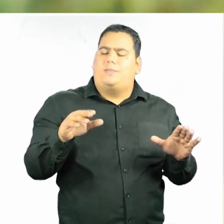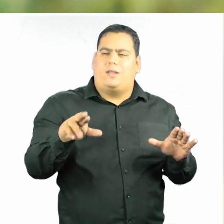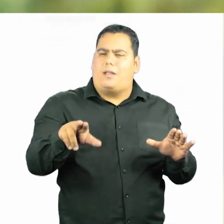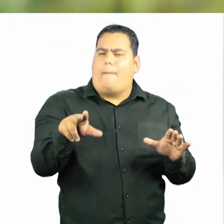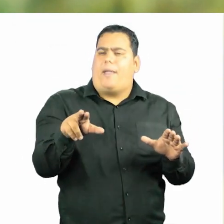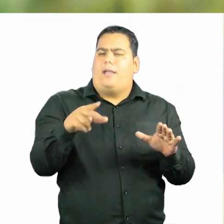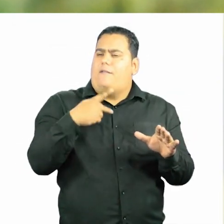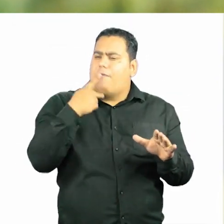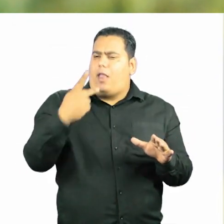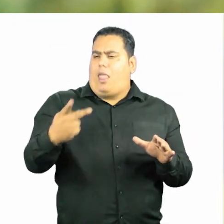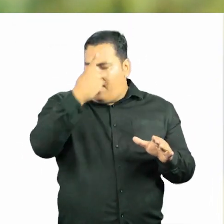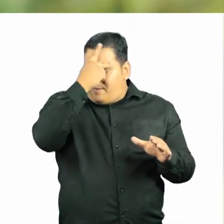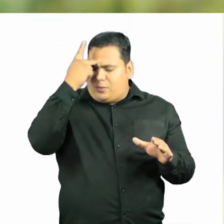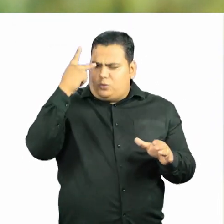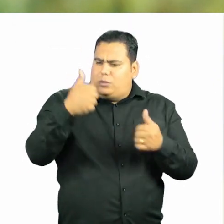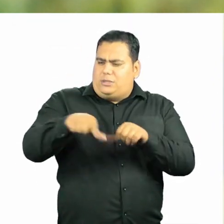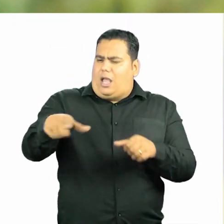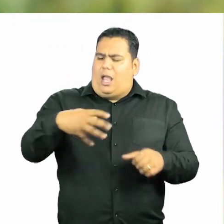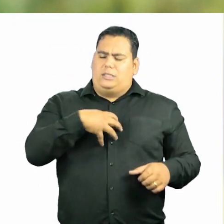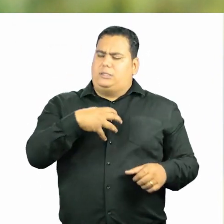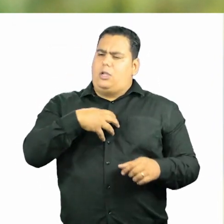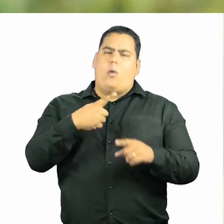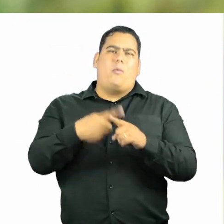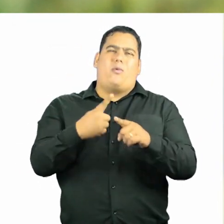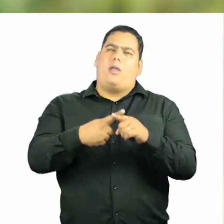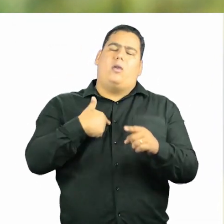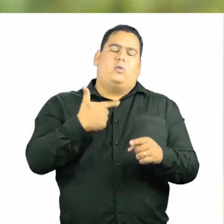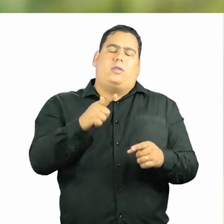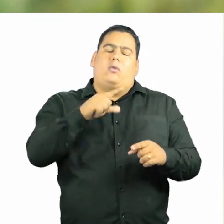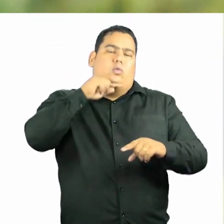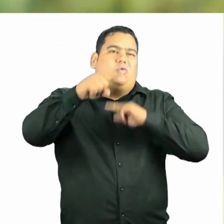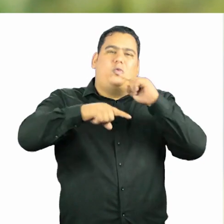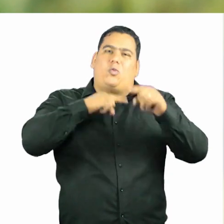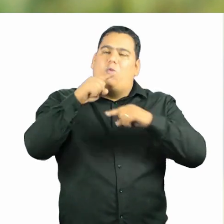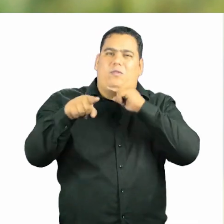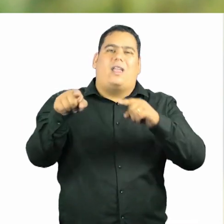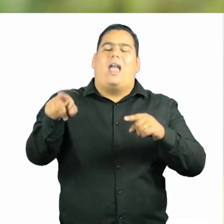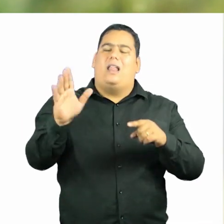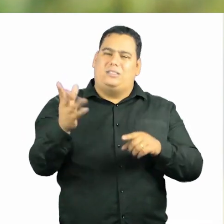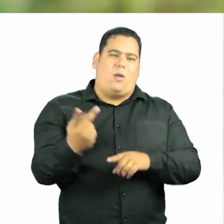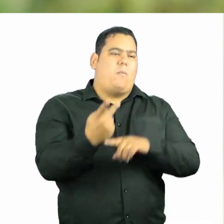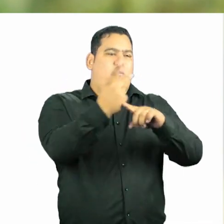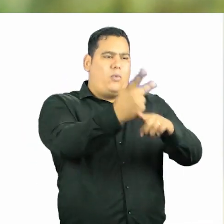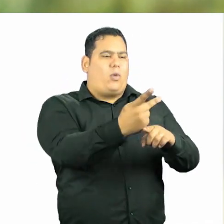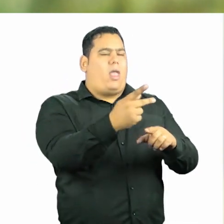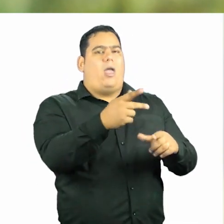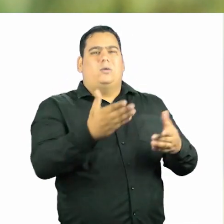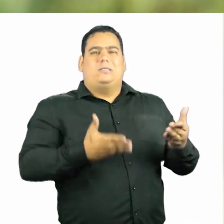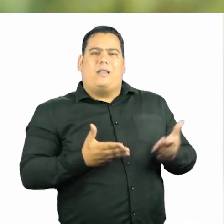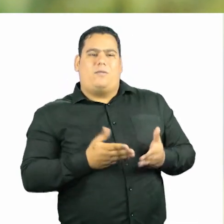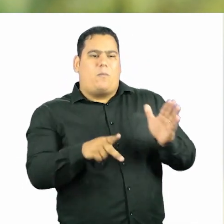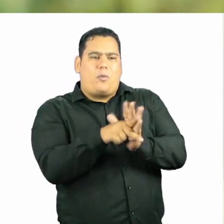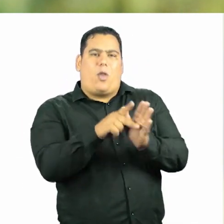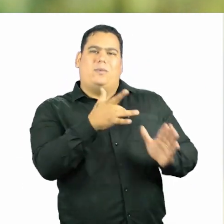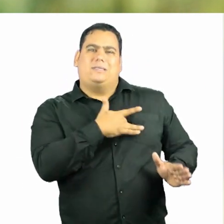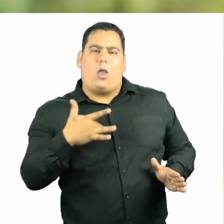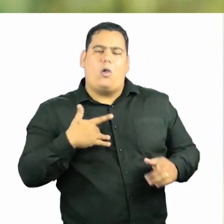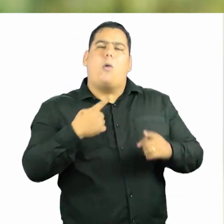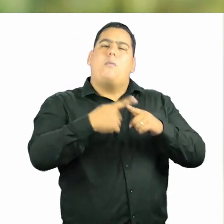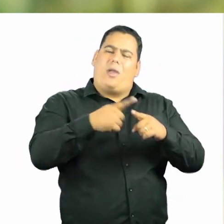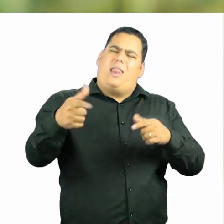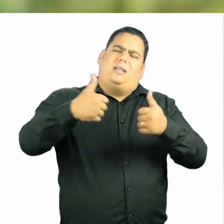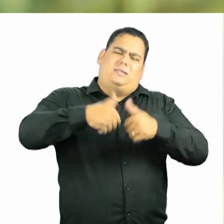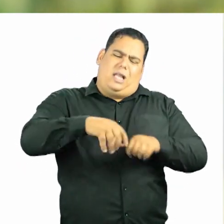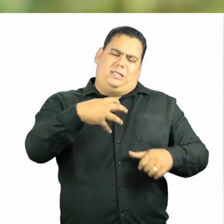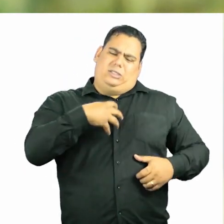descrever para a pessoa aquilo que ela está sentindo, porque eu não posso ter dúvidas que ela foi procurar um serviço de saúde, porque ela realmente está sentindo dor,